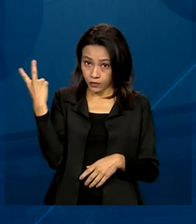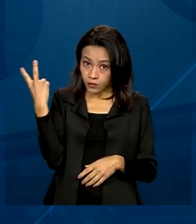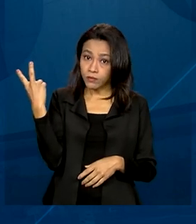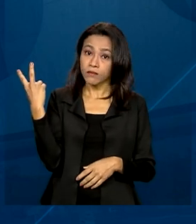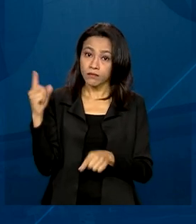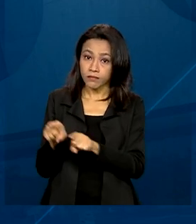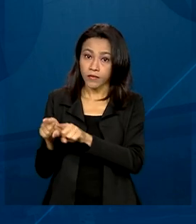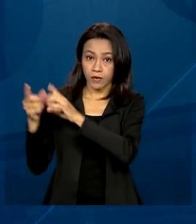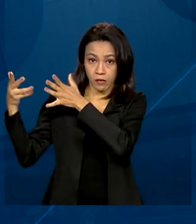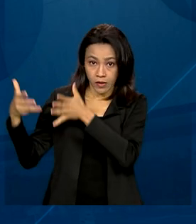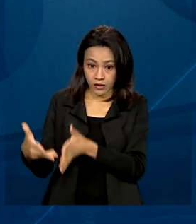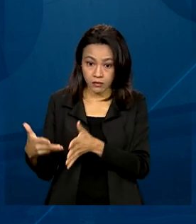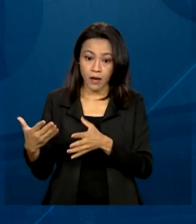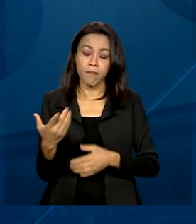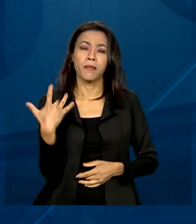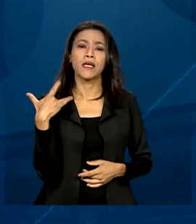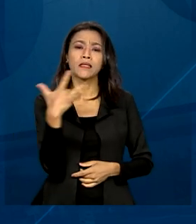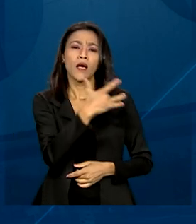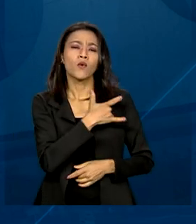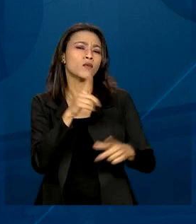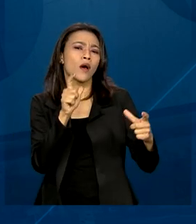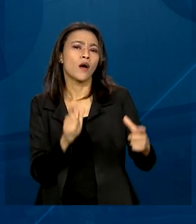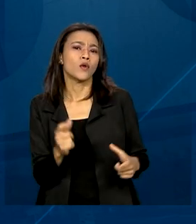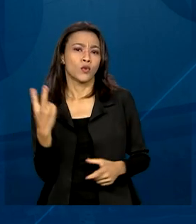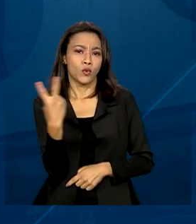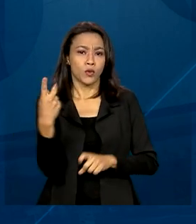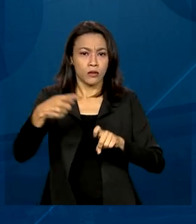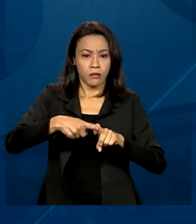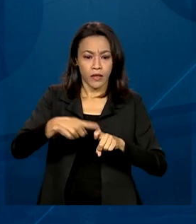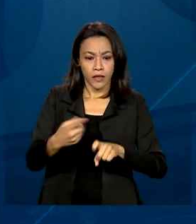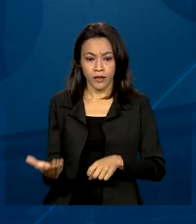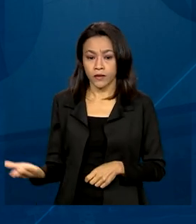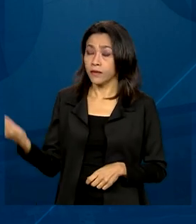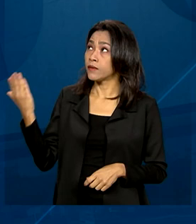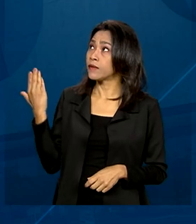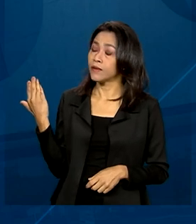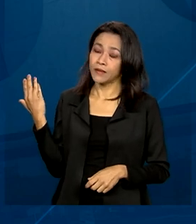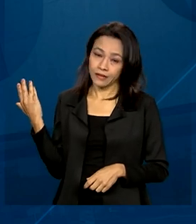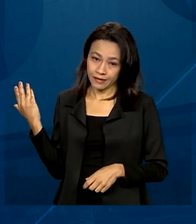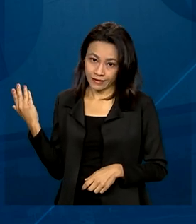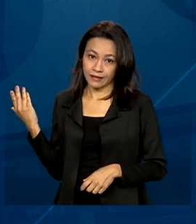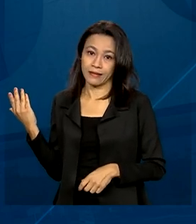Wapixana. E na saúde, os médicos Ludmila Rajar e Roberto Calil Filho.